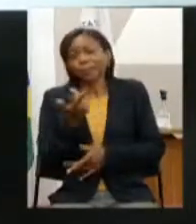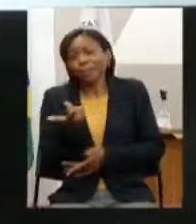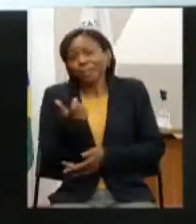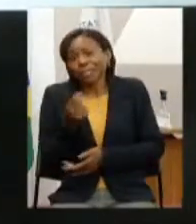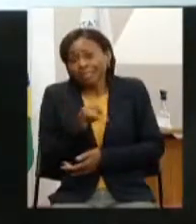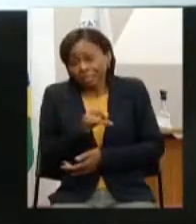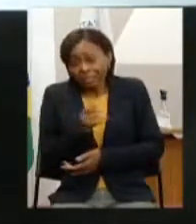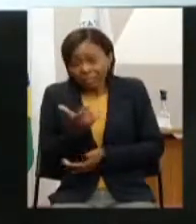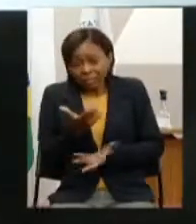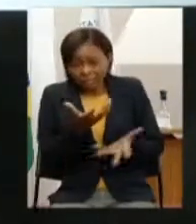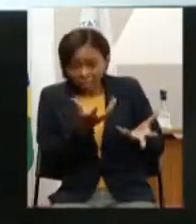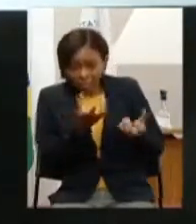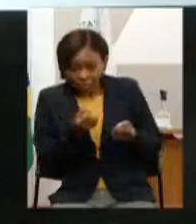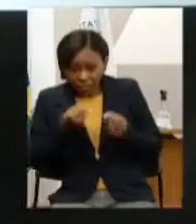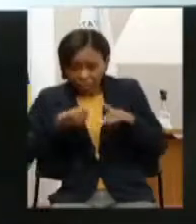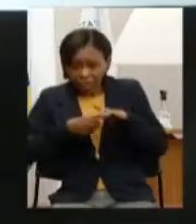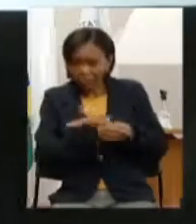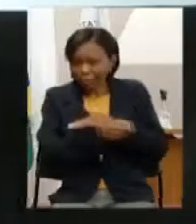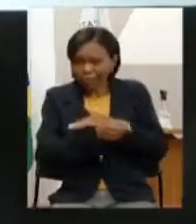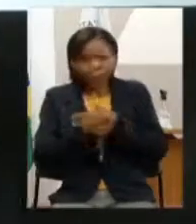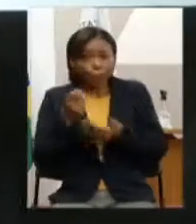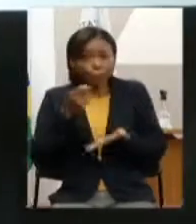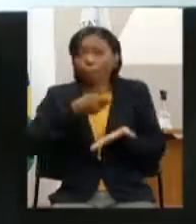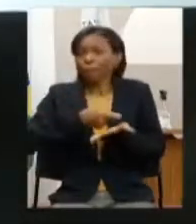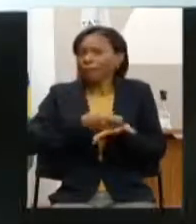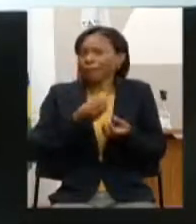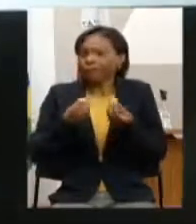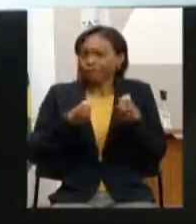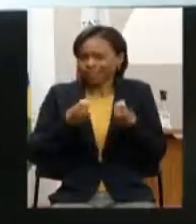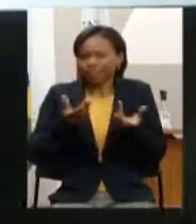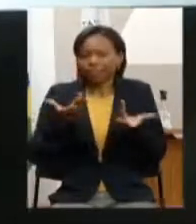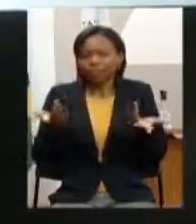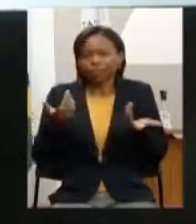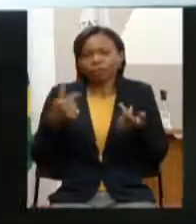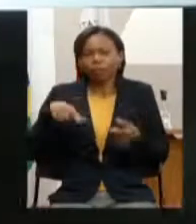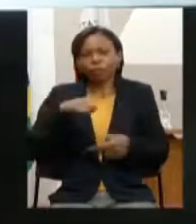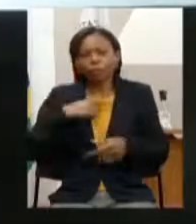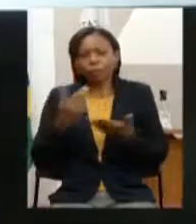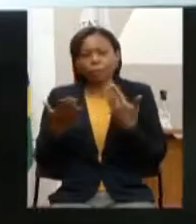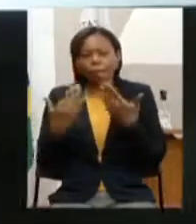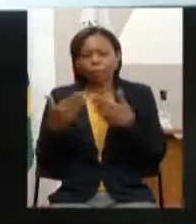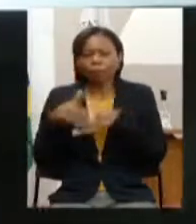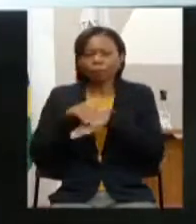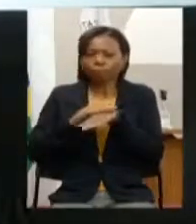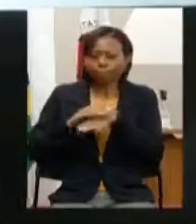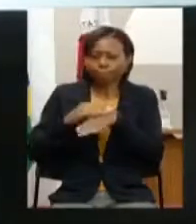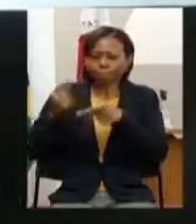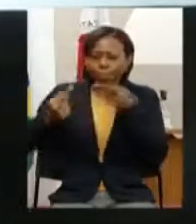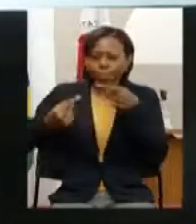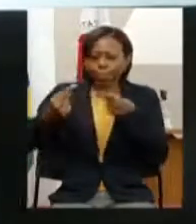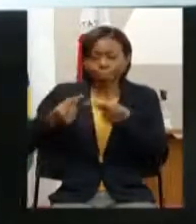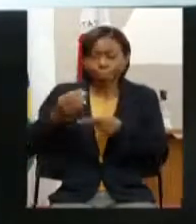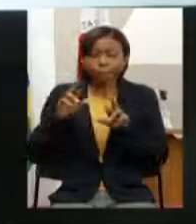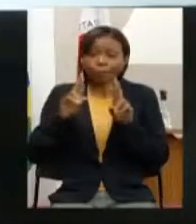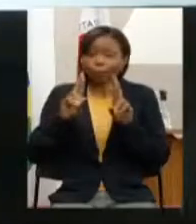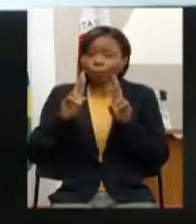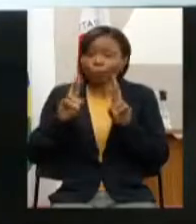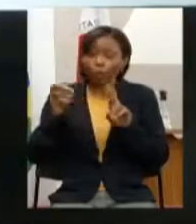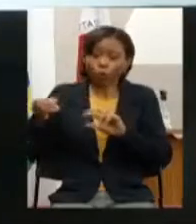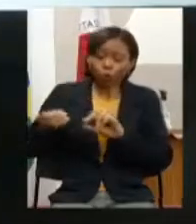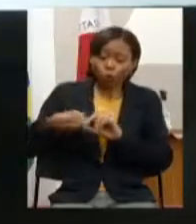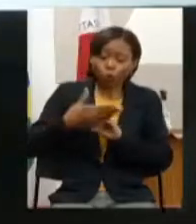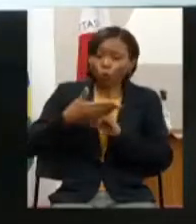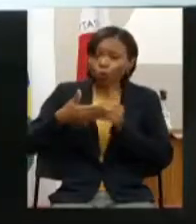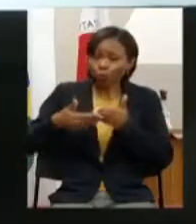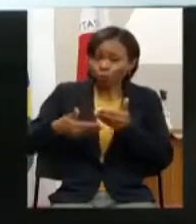nisso então o que eu posso dizer é que está no radar está sendo discutido espero que a gente tenha novidade nos próximos dias